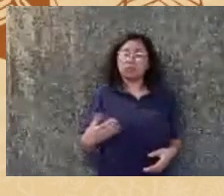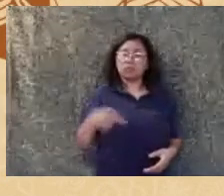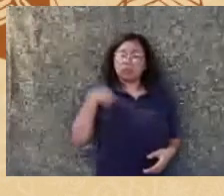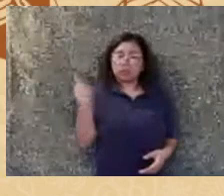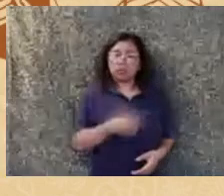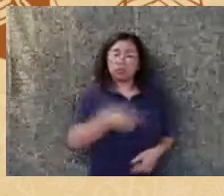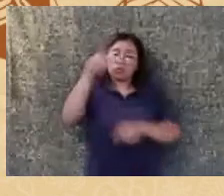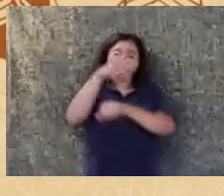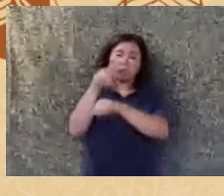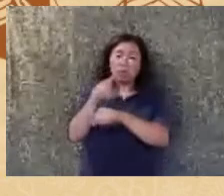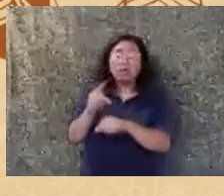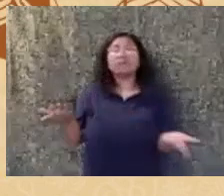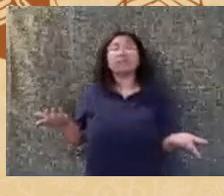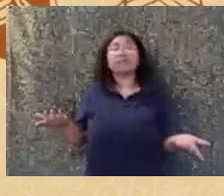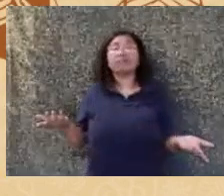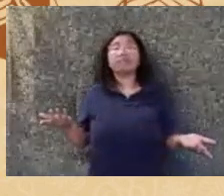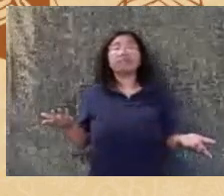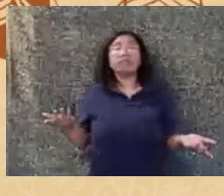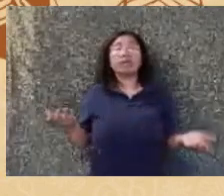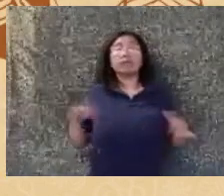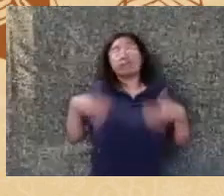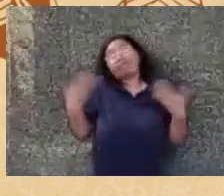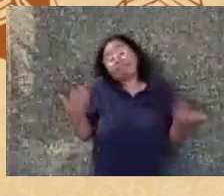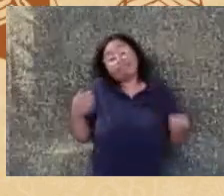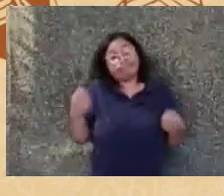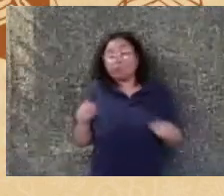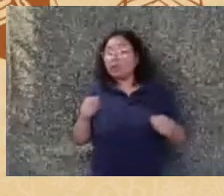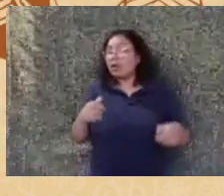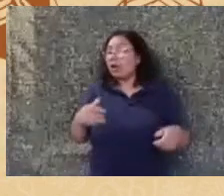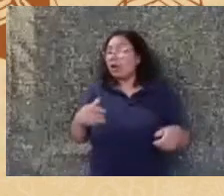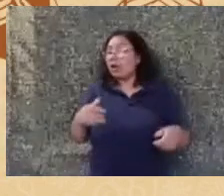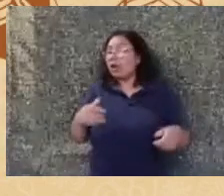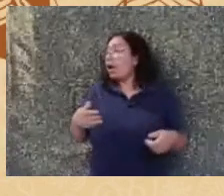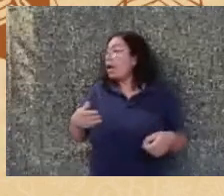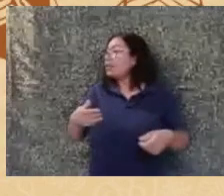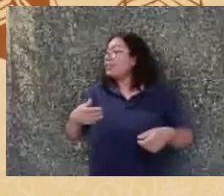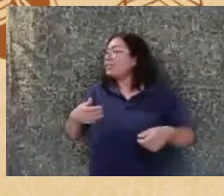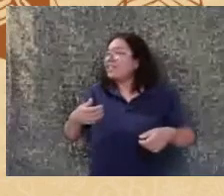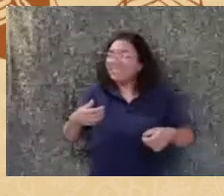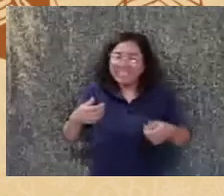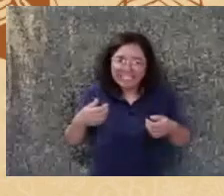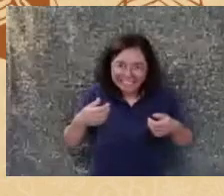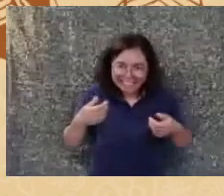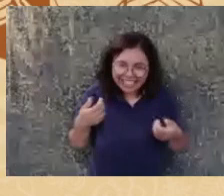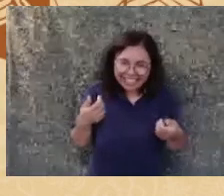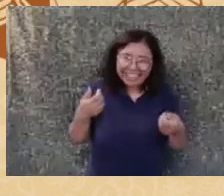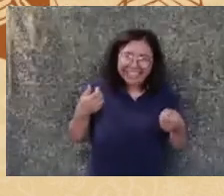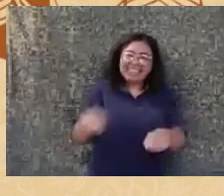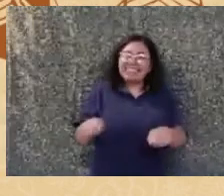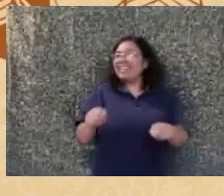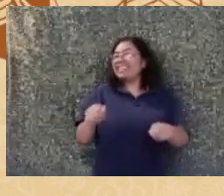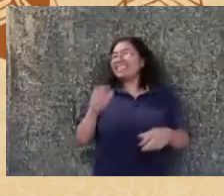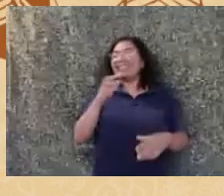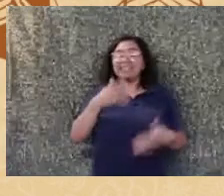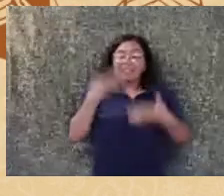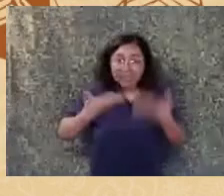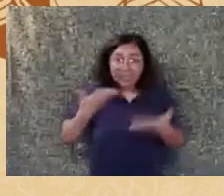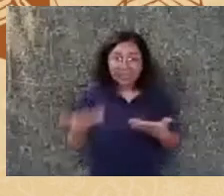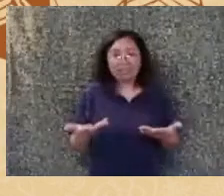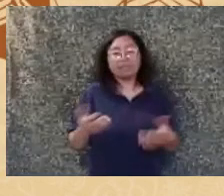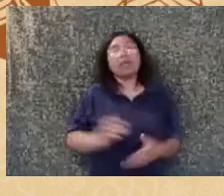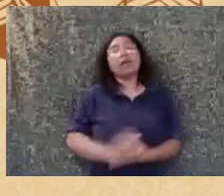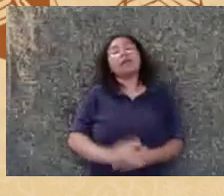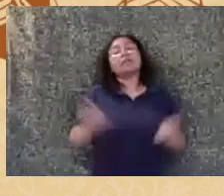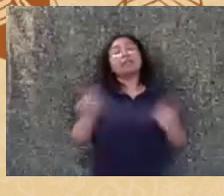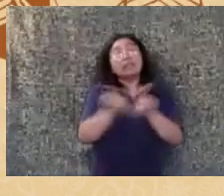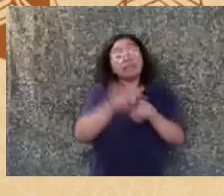então não preciso dizer nada mais aqui eu queria mostrar então esse dado do Brasil eu sei que essa decisão foi